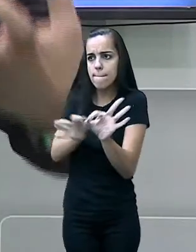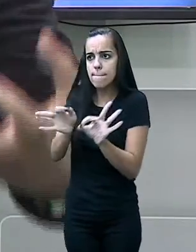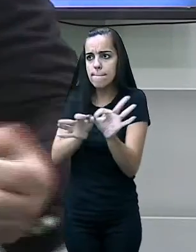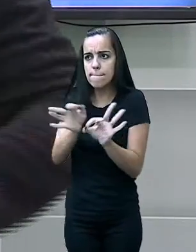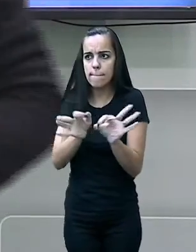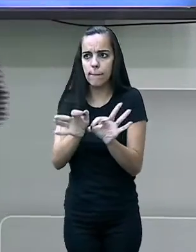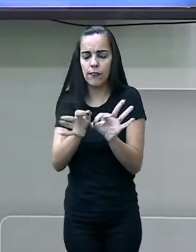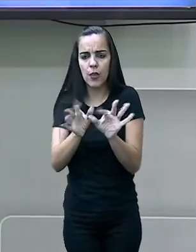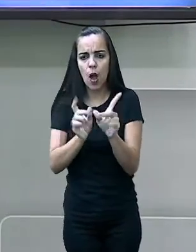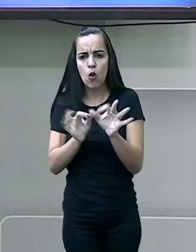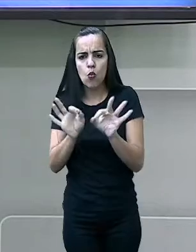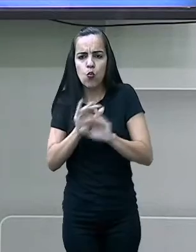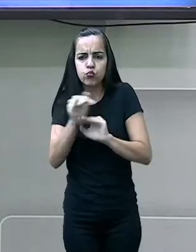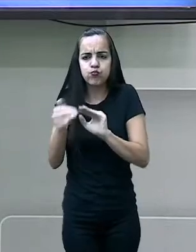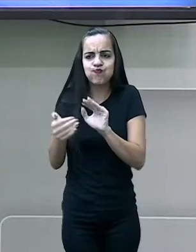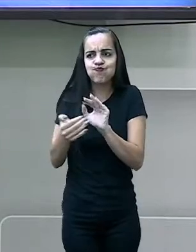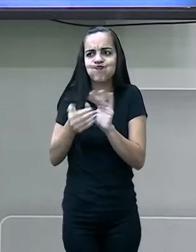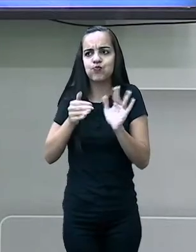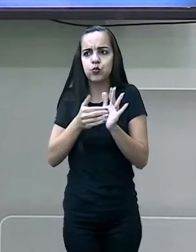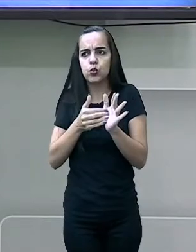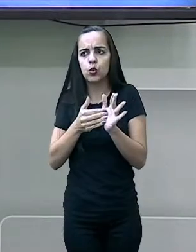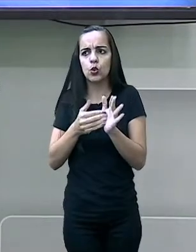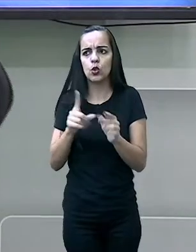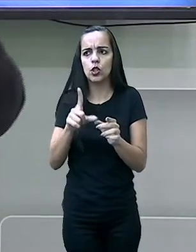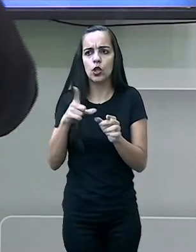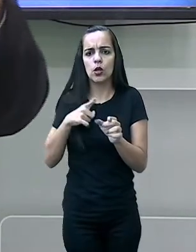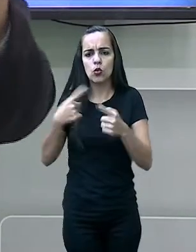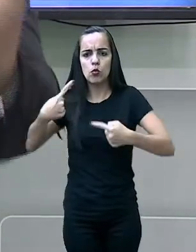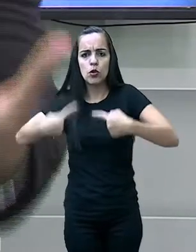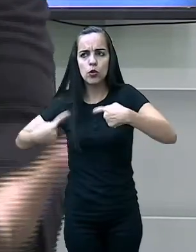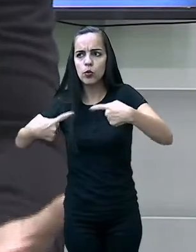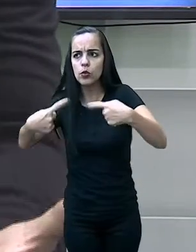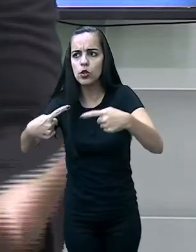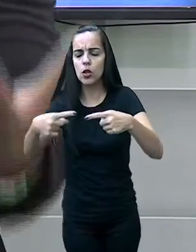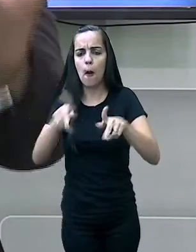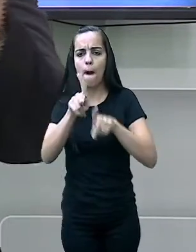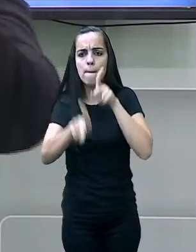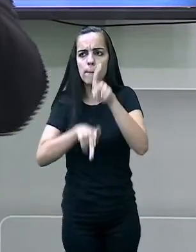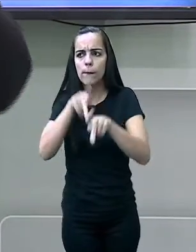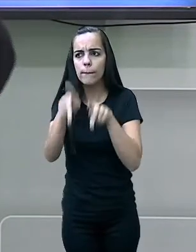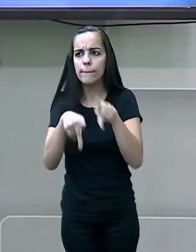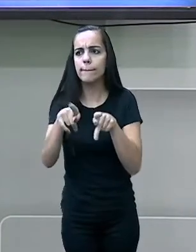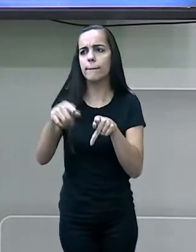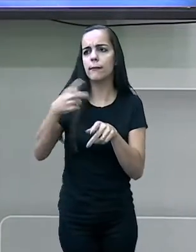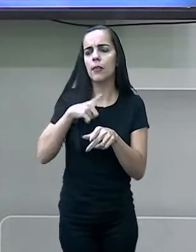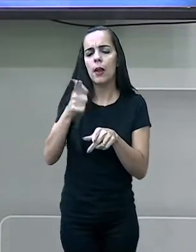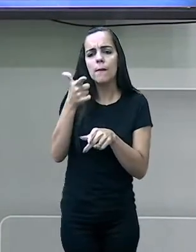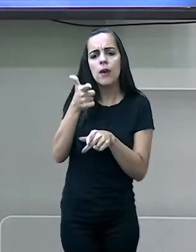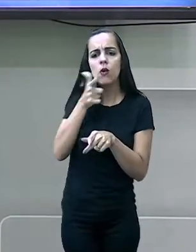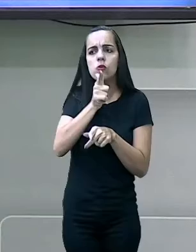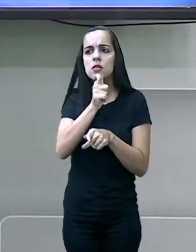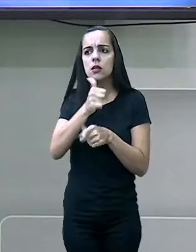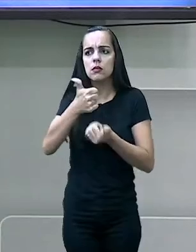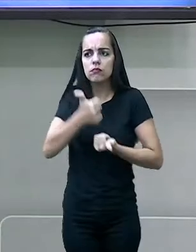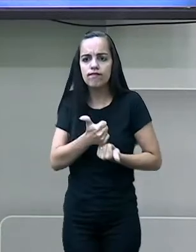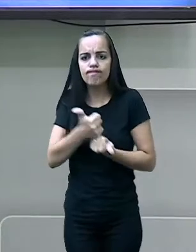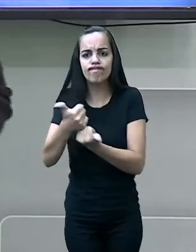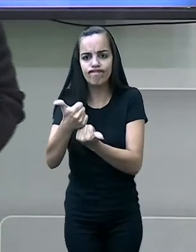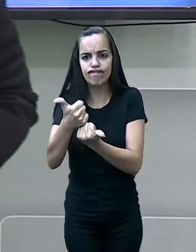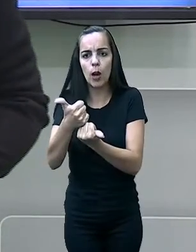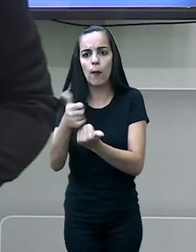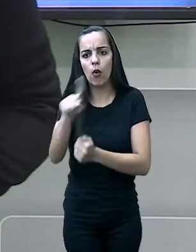projetar, né, as políticas públicas para atender as suas